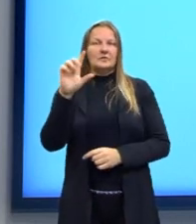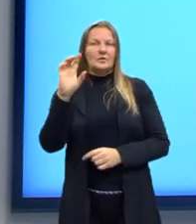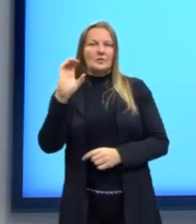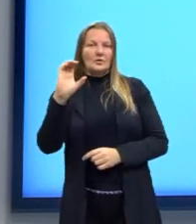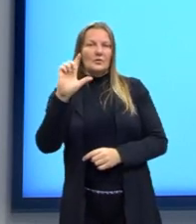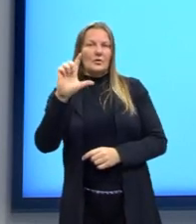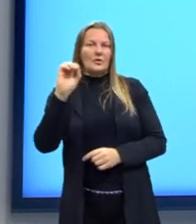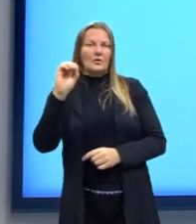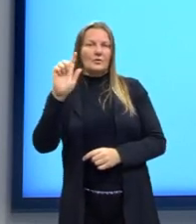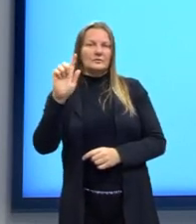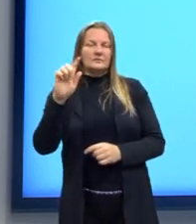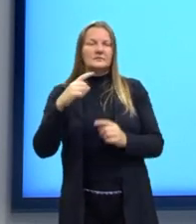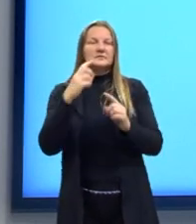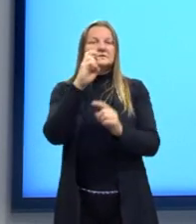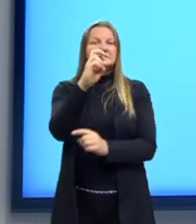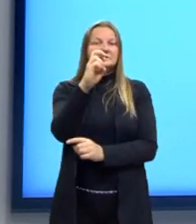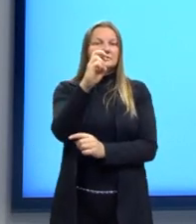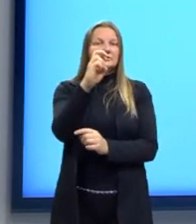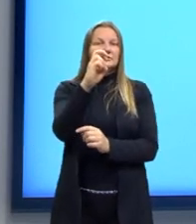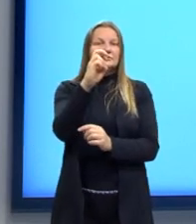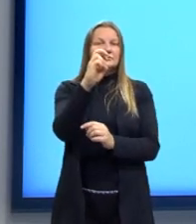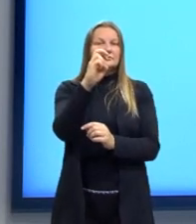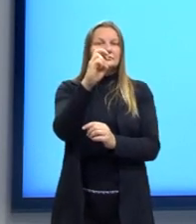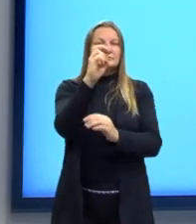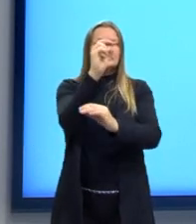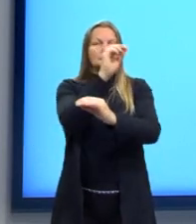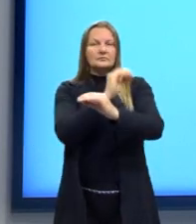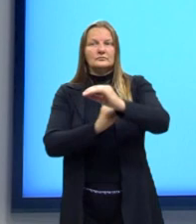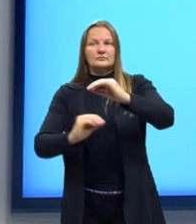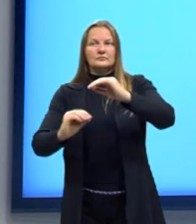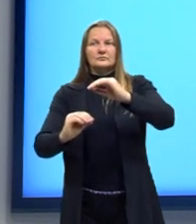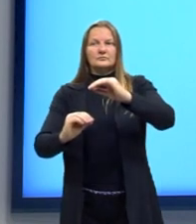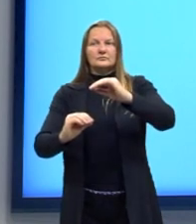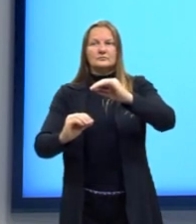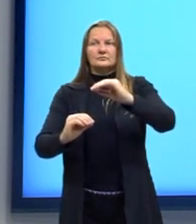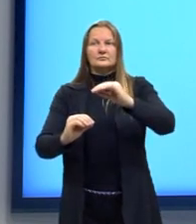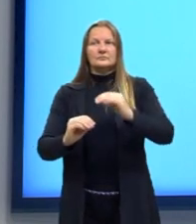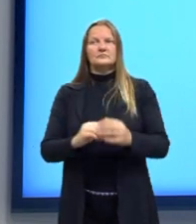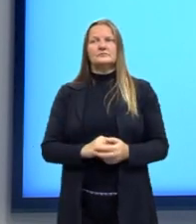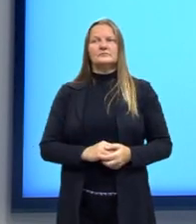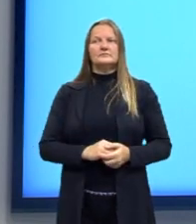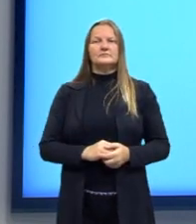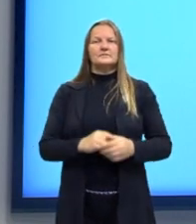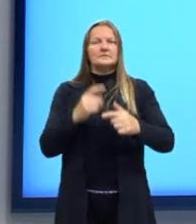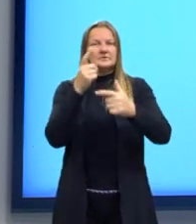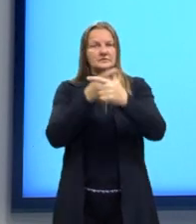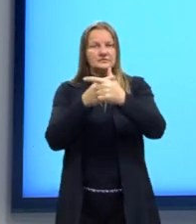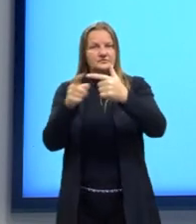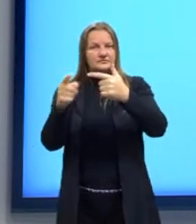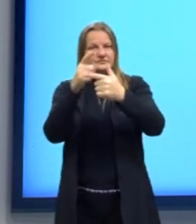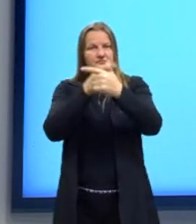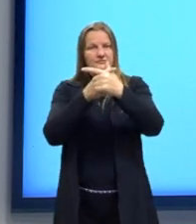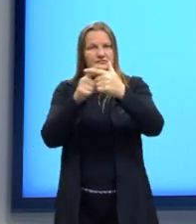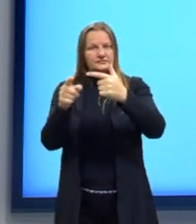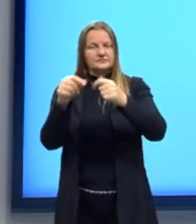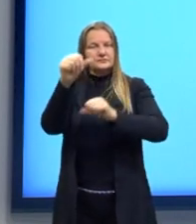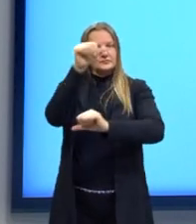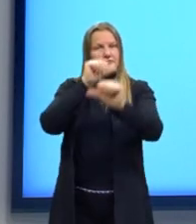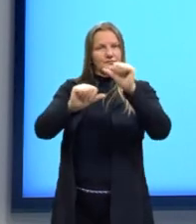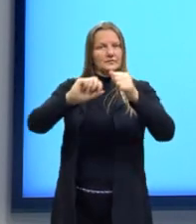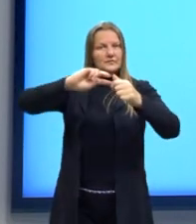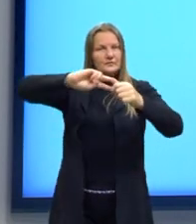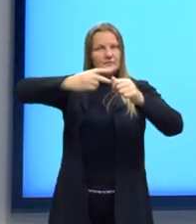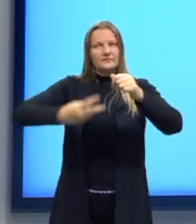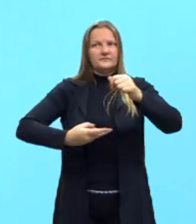Esse 5 aqui, nós vamos passar ele lá para o outro lado da igualdade, utilizando a operação inversa,